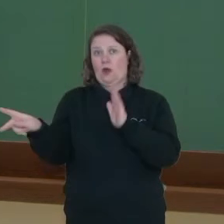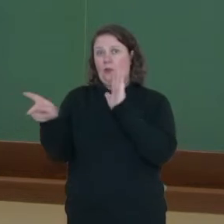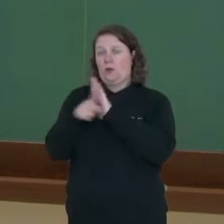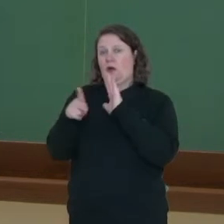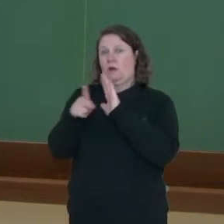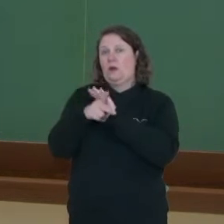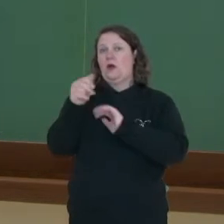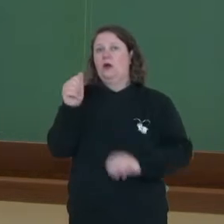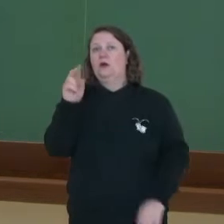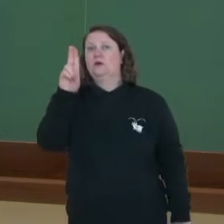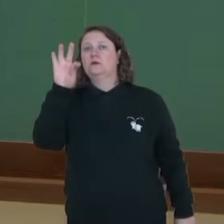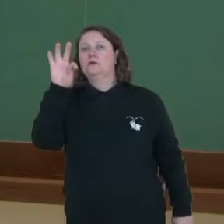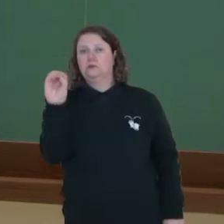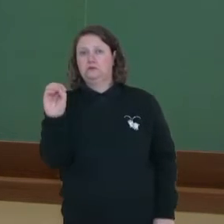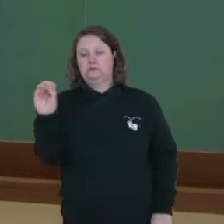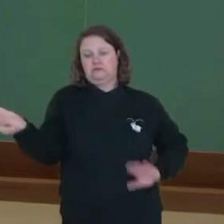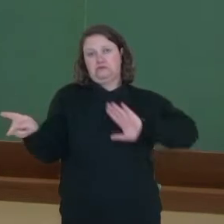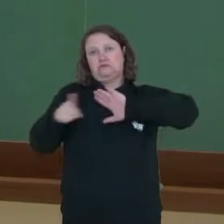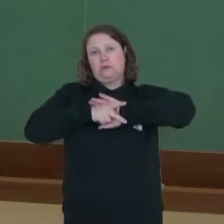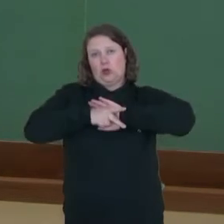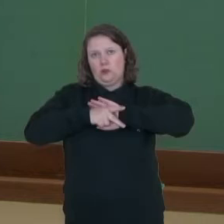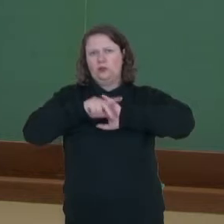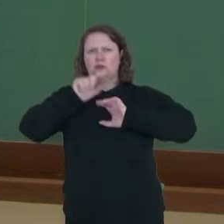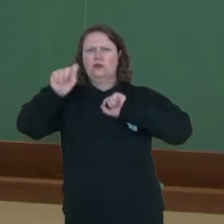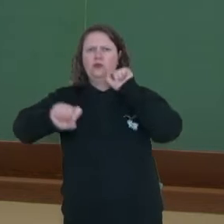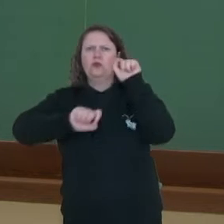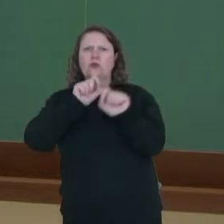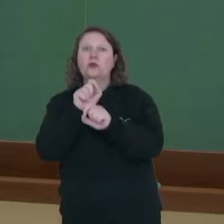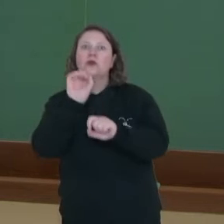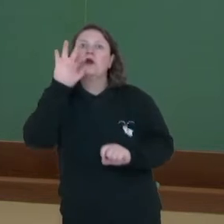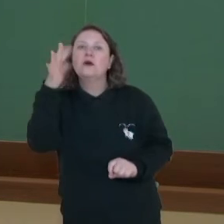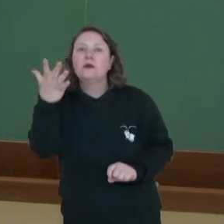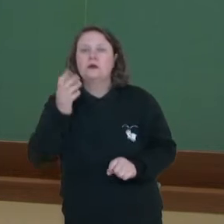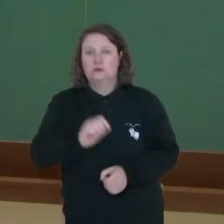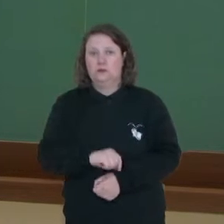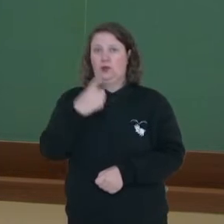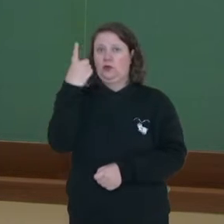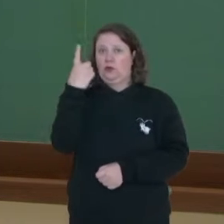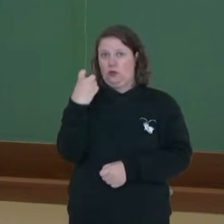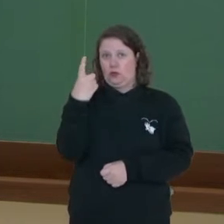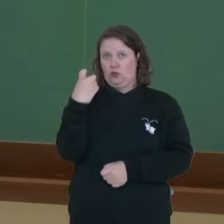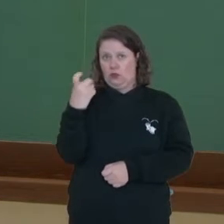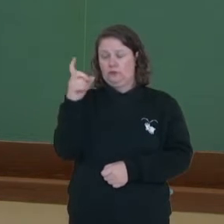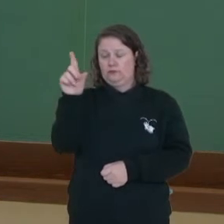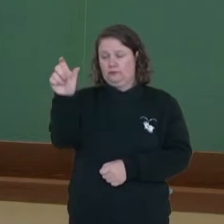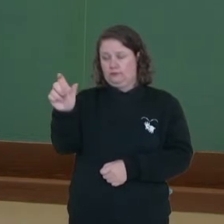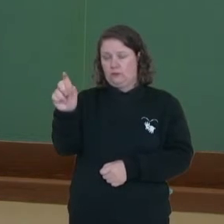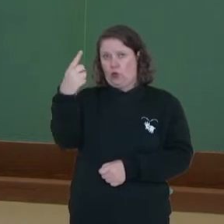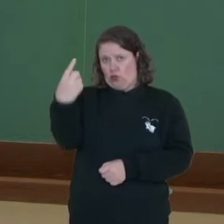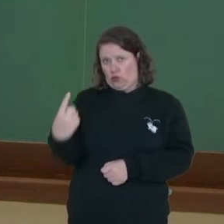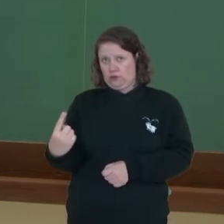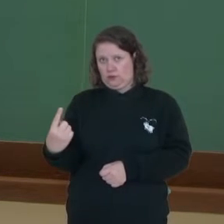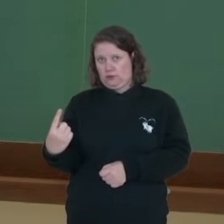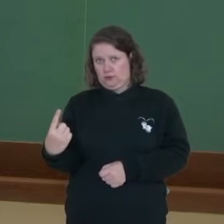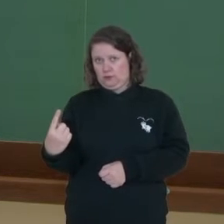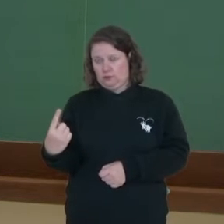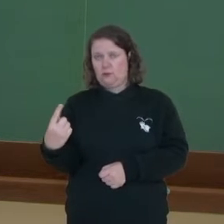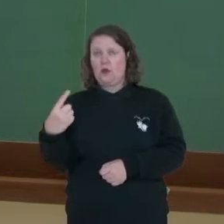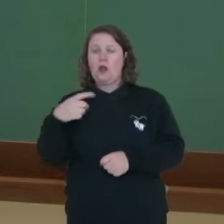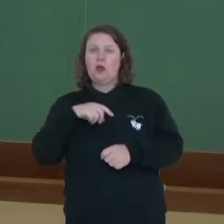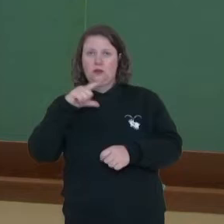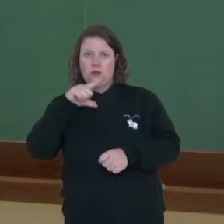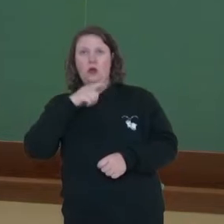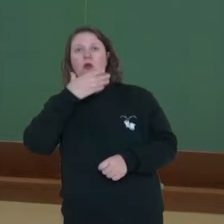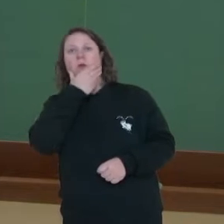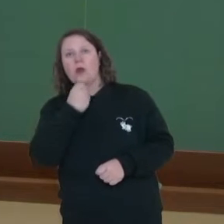auto, significa próprio. Ou seja, o que acontece? Eu tenho um único indivíduo e ele produz tanto gametas